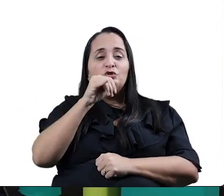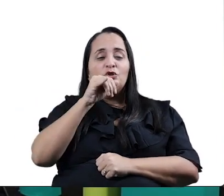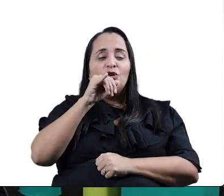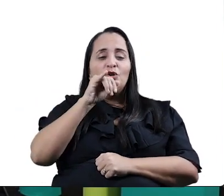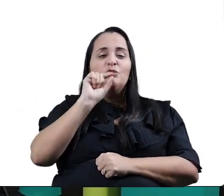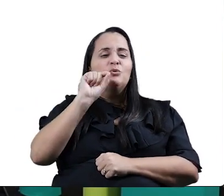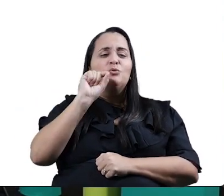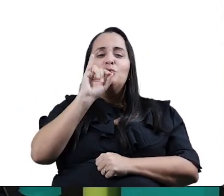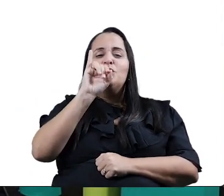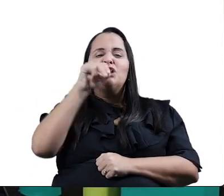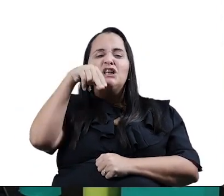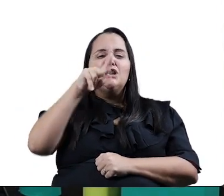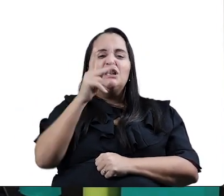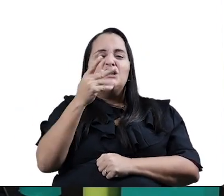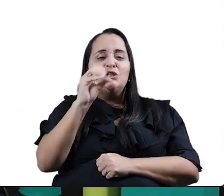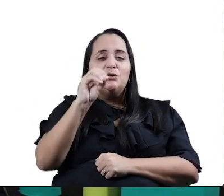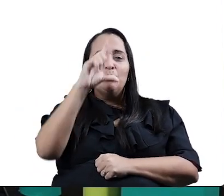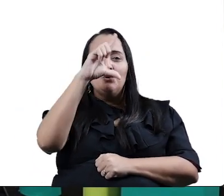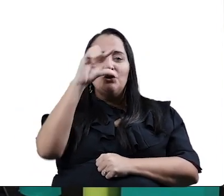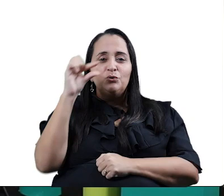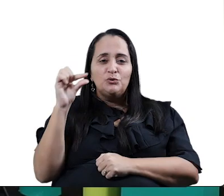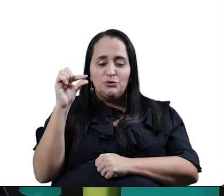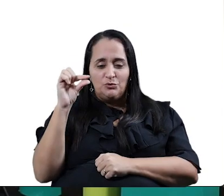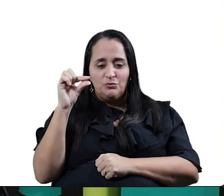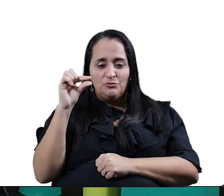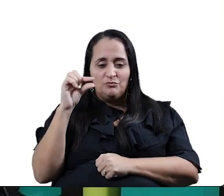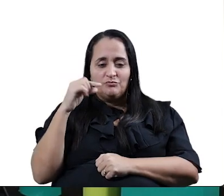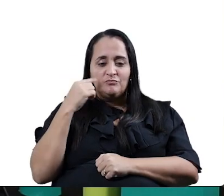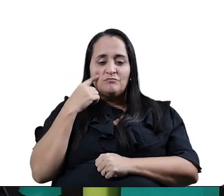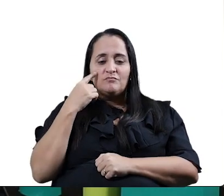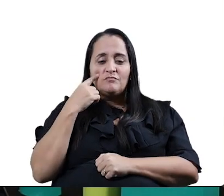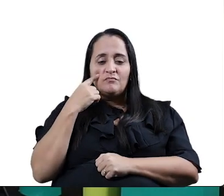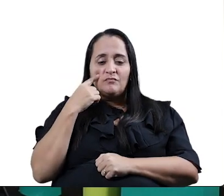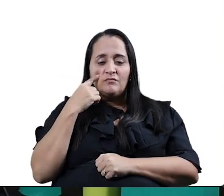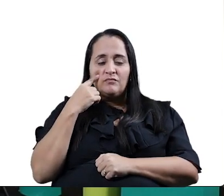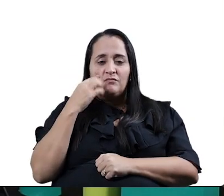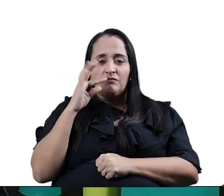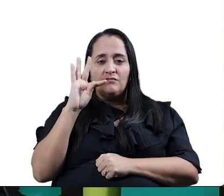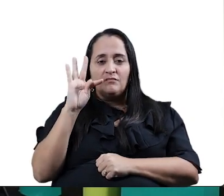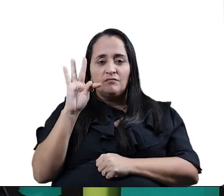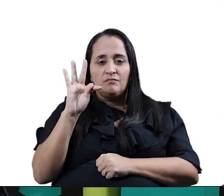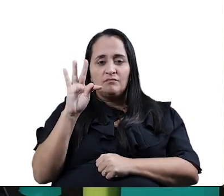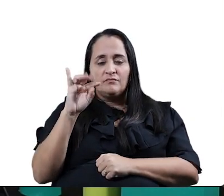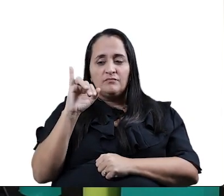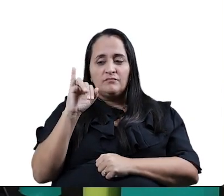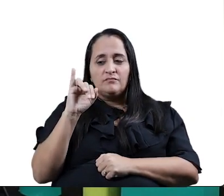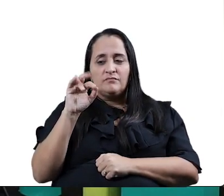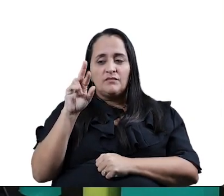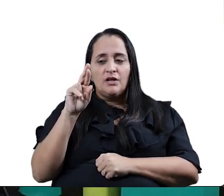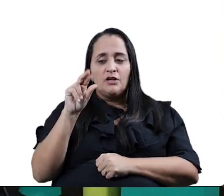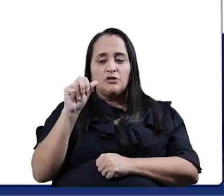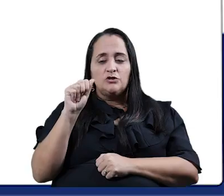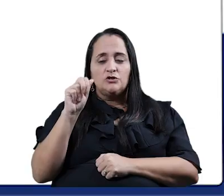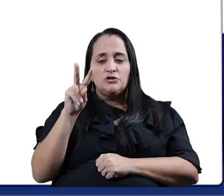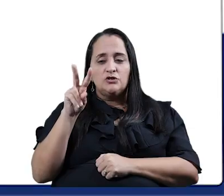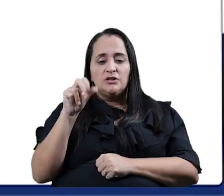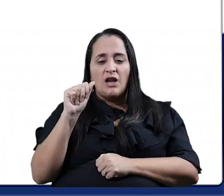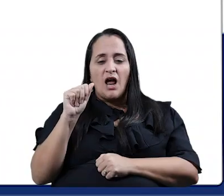diminutivo. Vamos ver mais. Tirava. A palavra tirava.